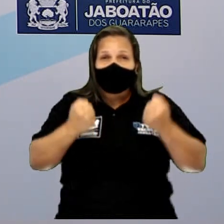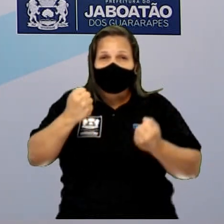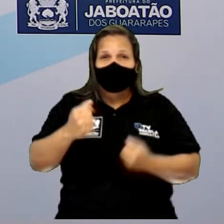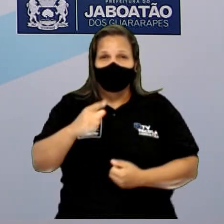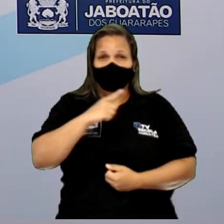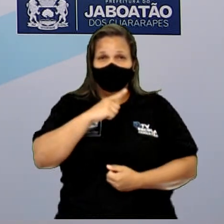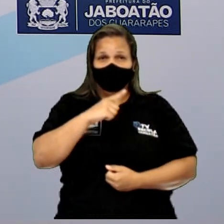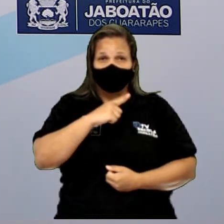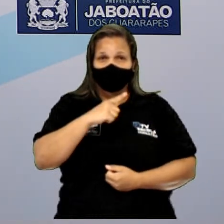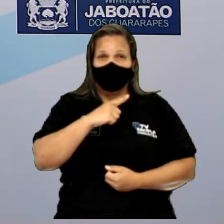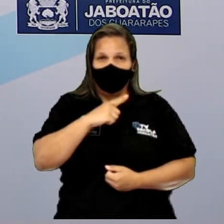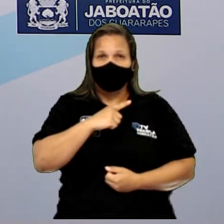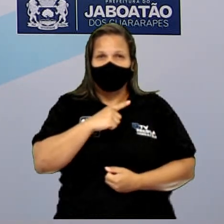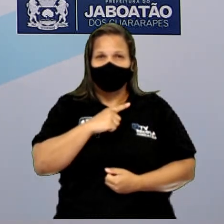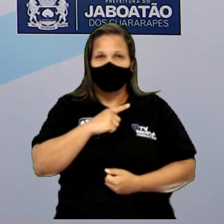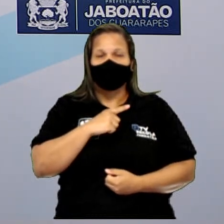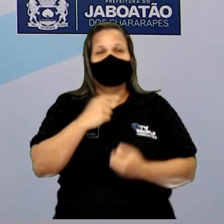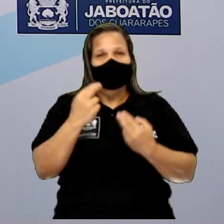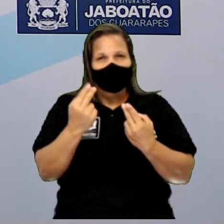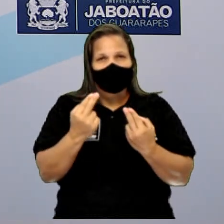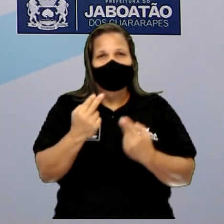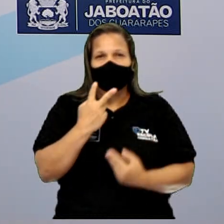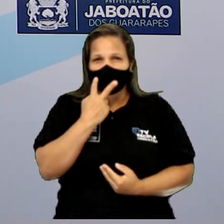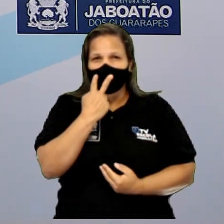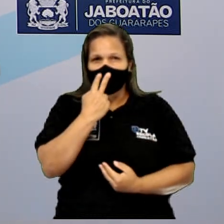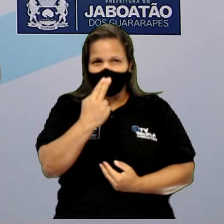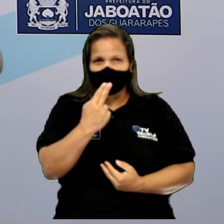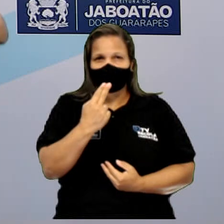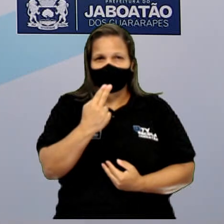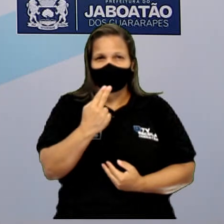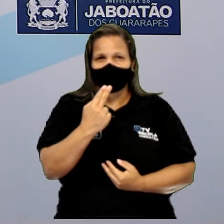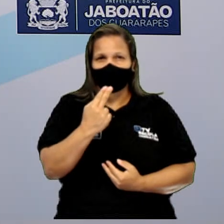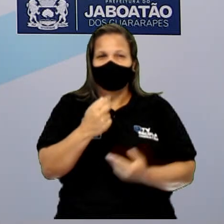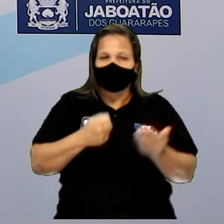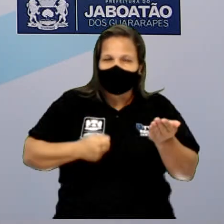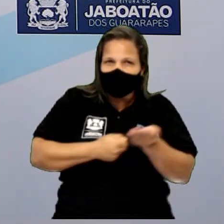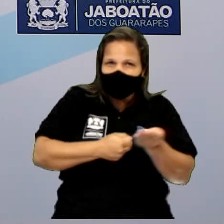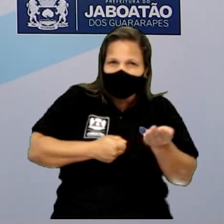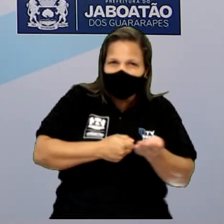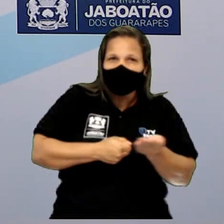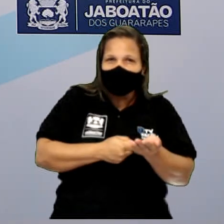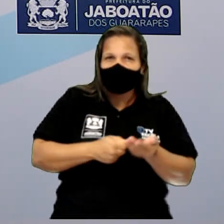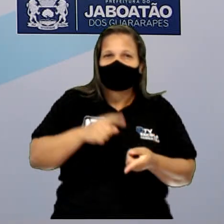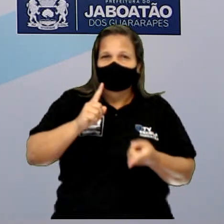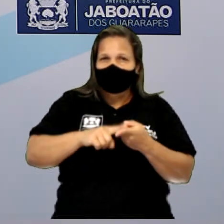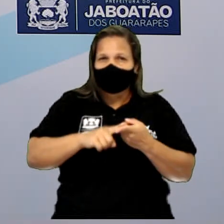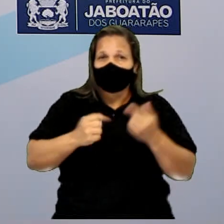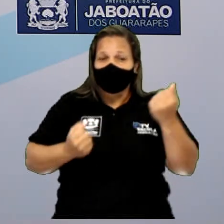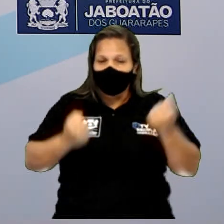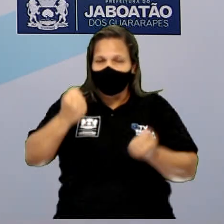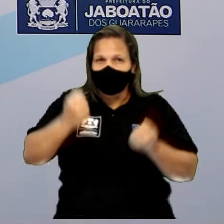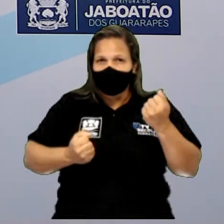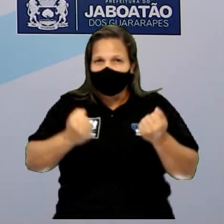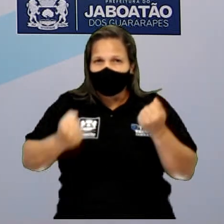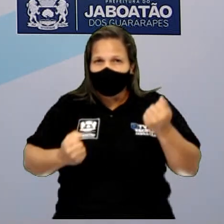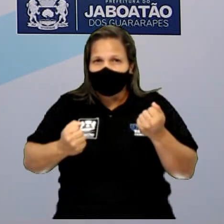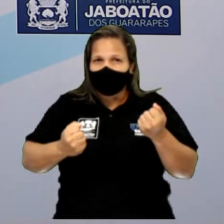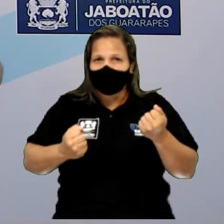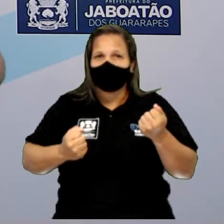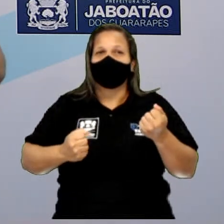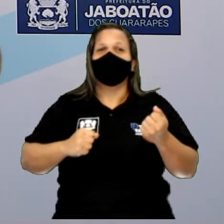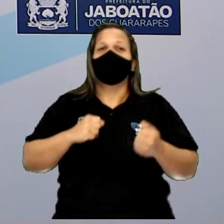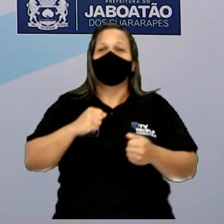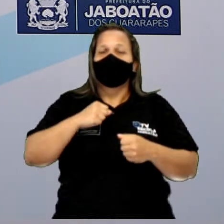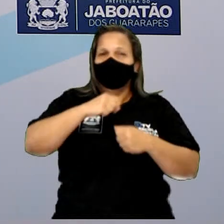e usa o ácido sulfúrico, e ela é recarregável. O carro gira, o motor do carro gira por conta da gasolina,